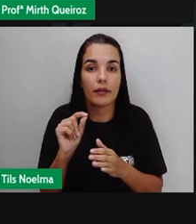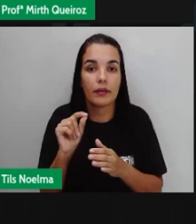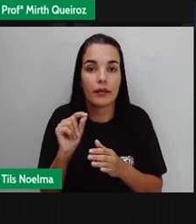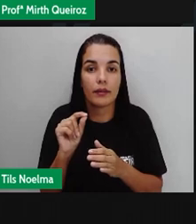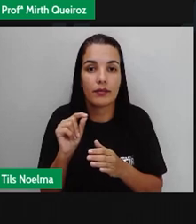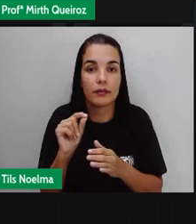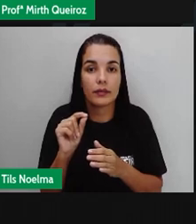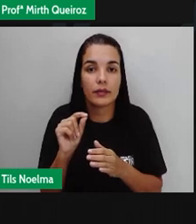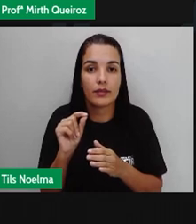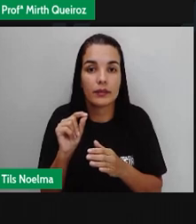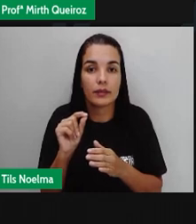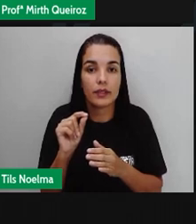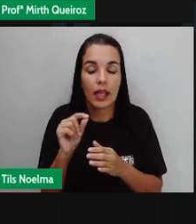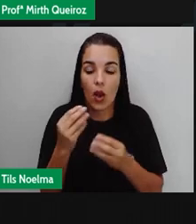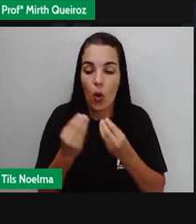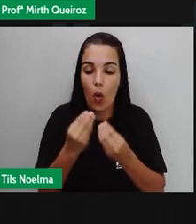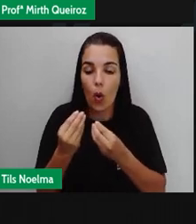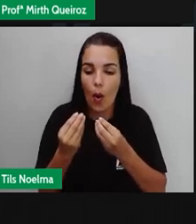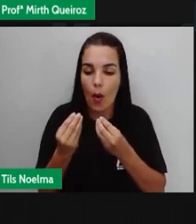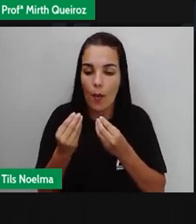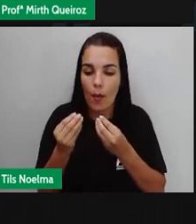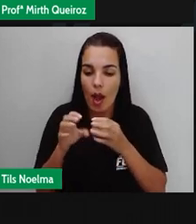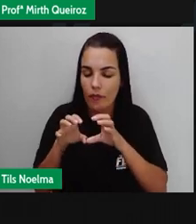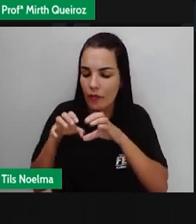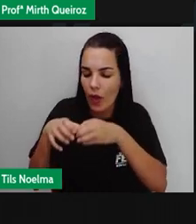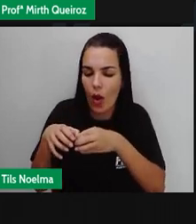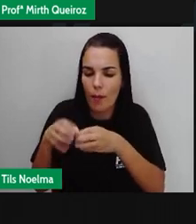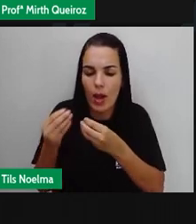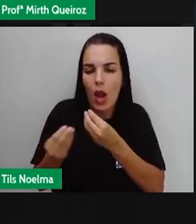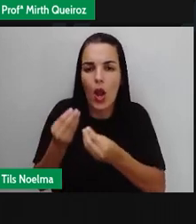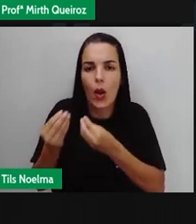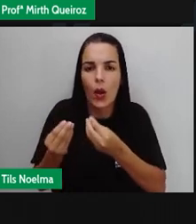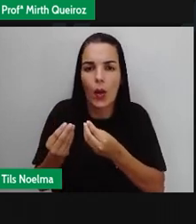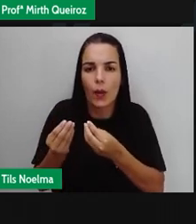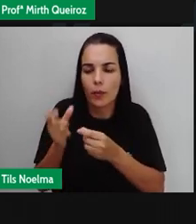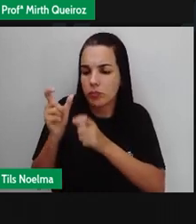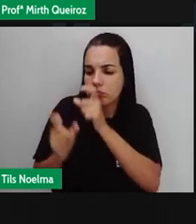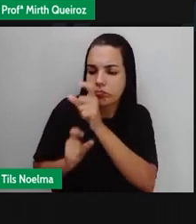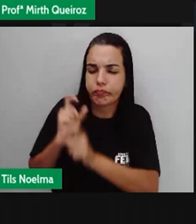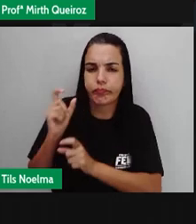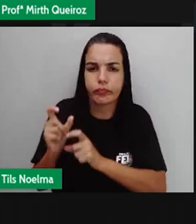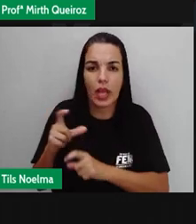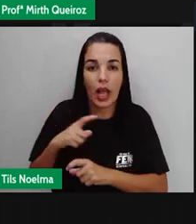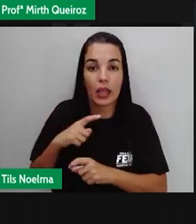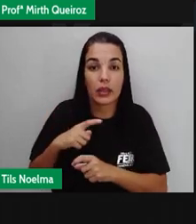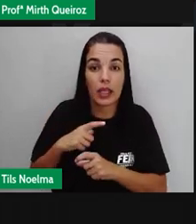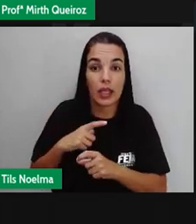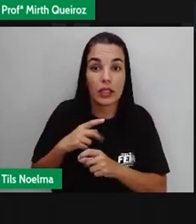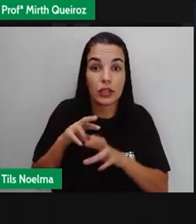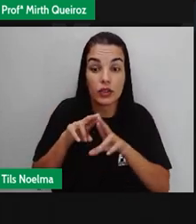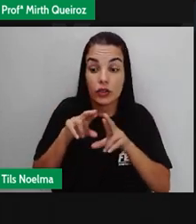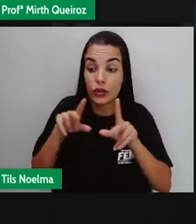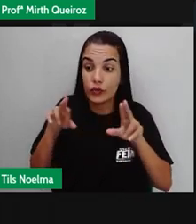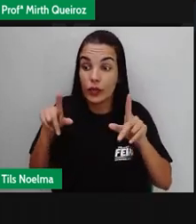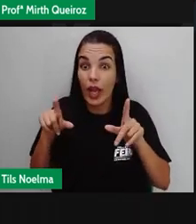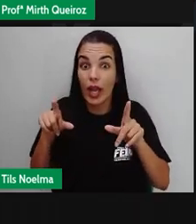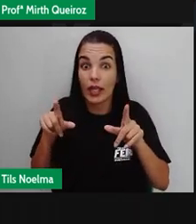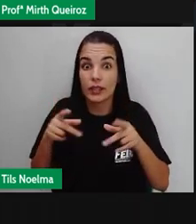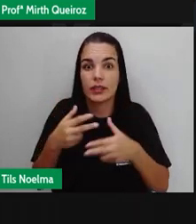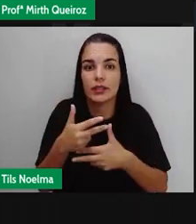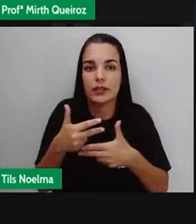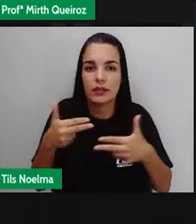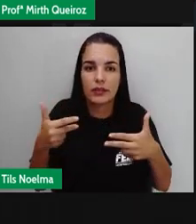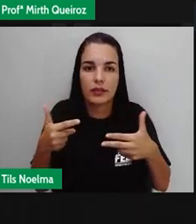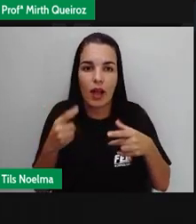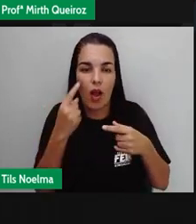a classificação quanto à forma da bactéria. Existem bactérias de vários formatos, como